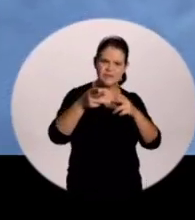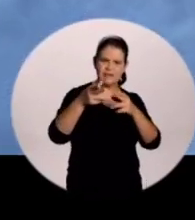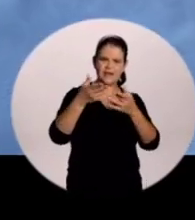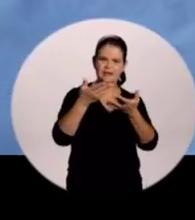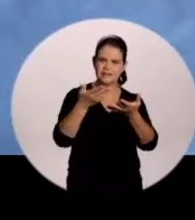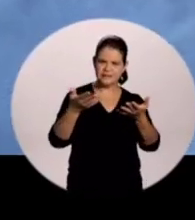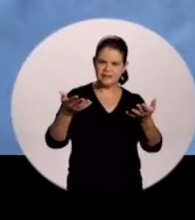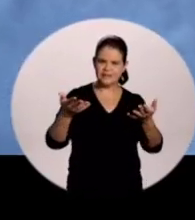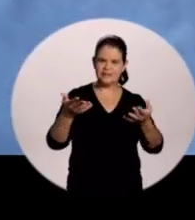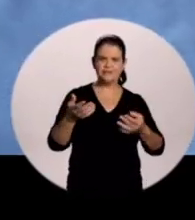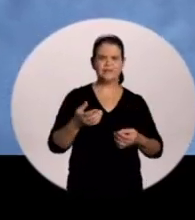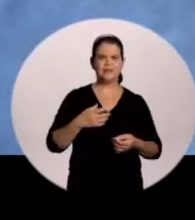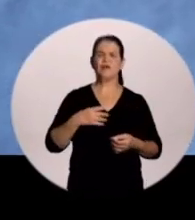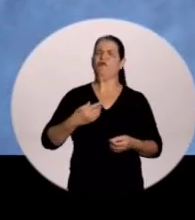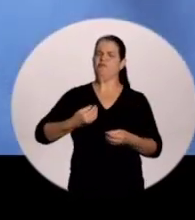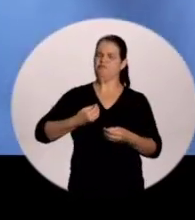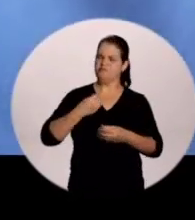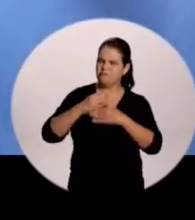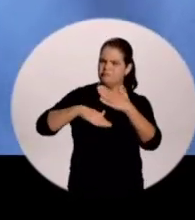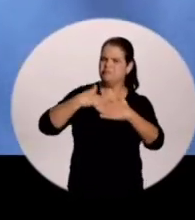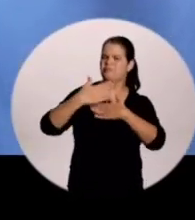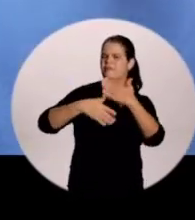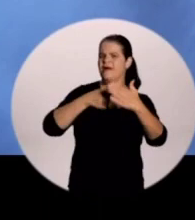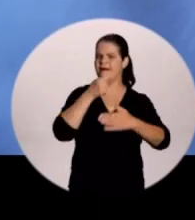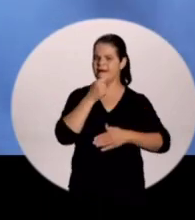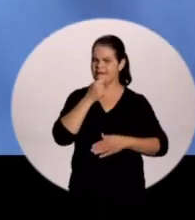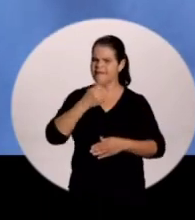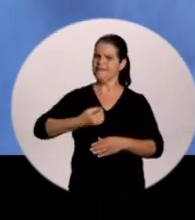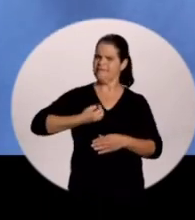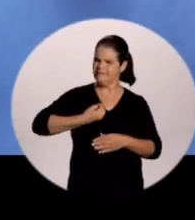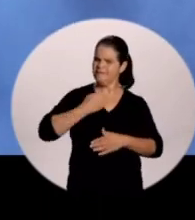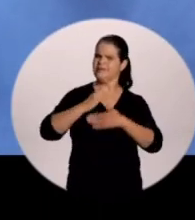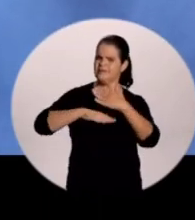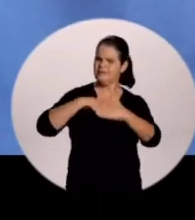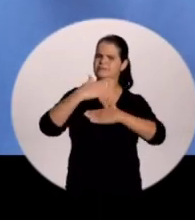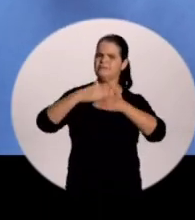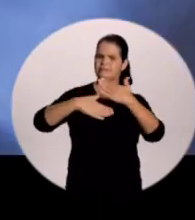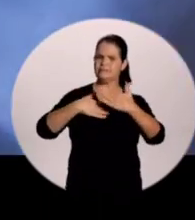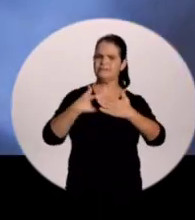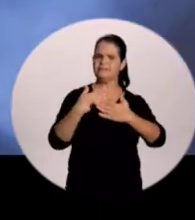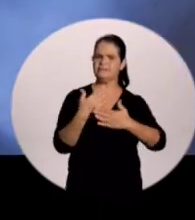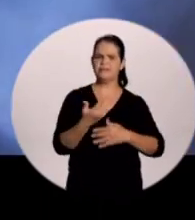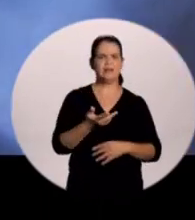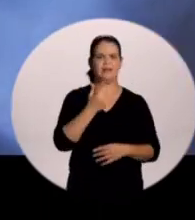Olhando você assim Ainda com tanto pra crescer, tanto pra viver